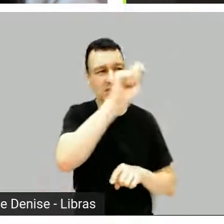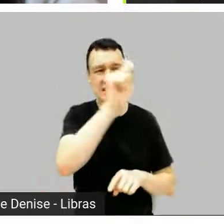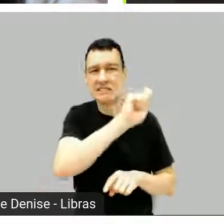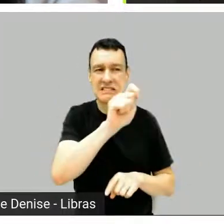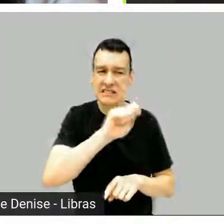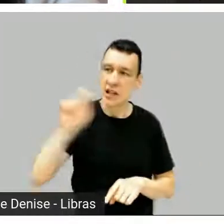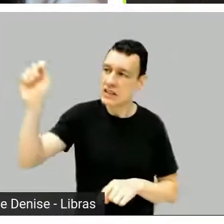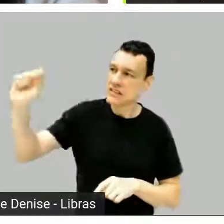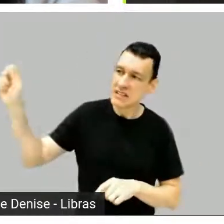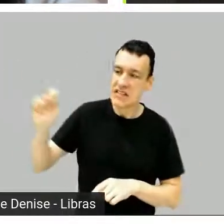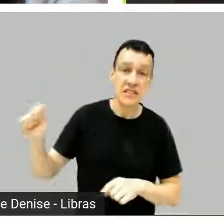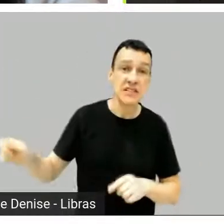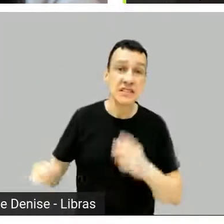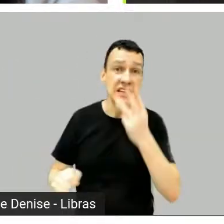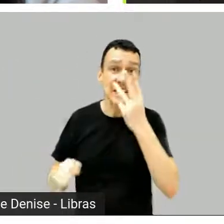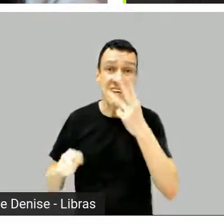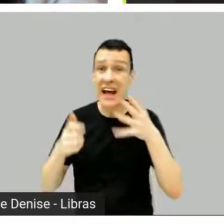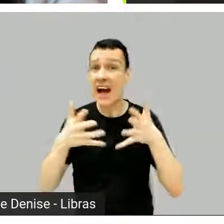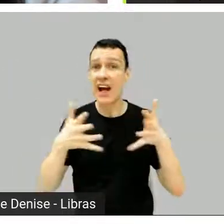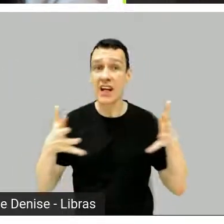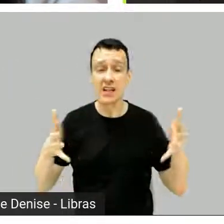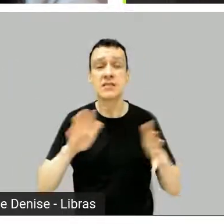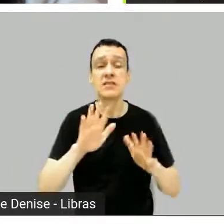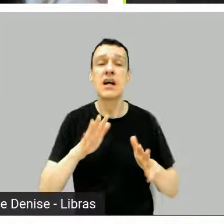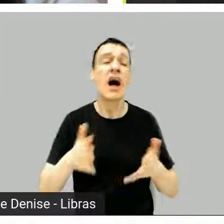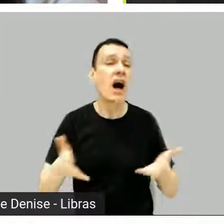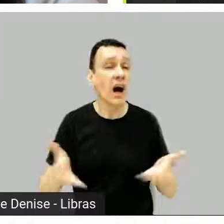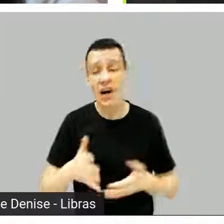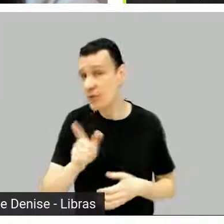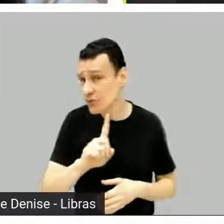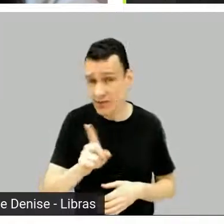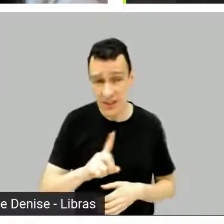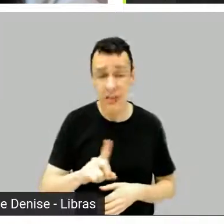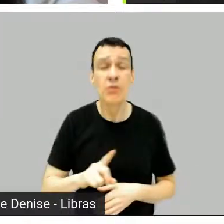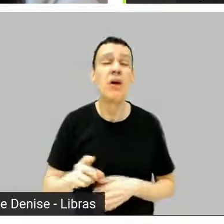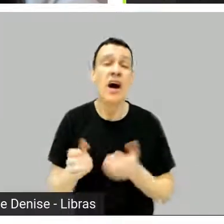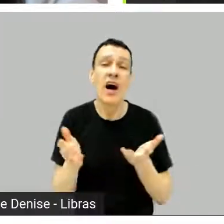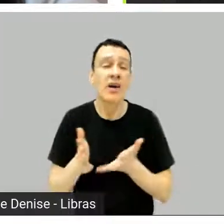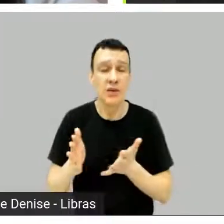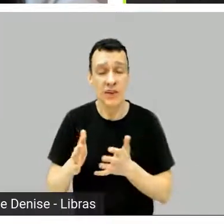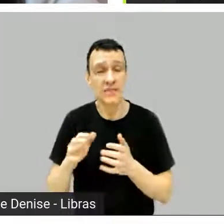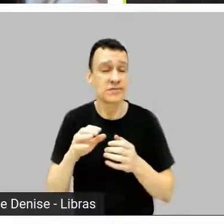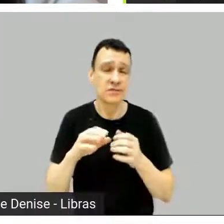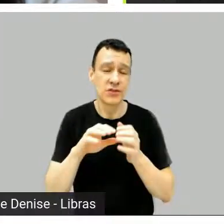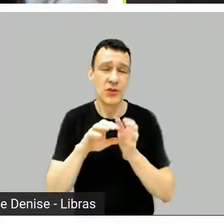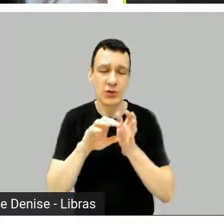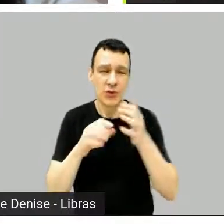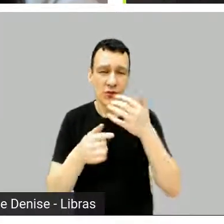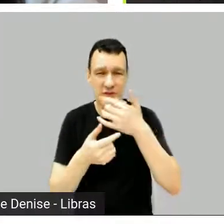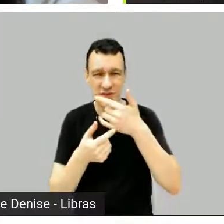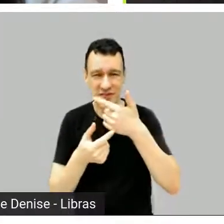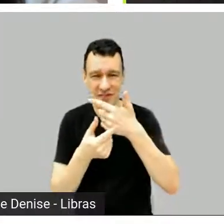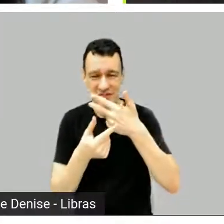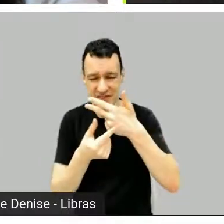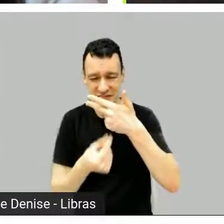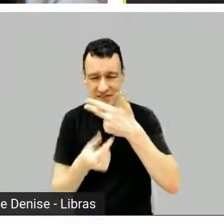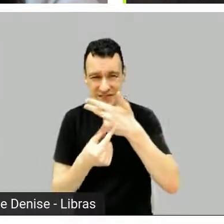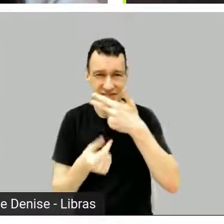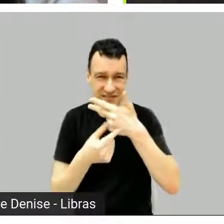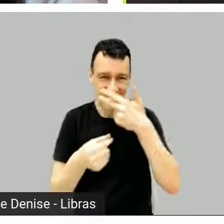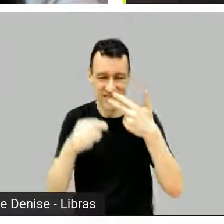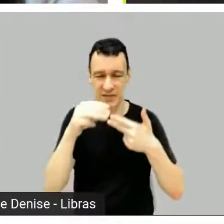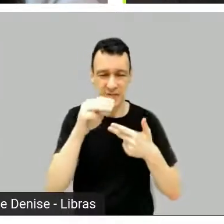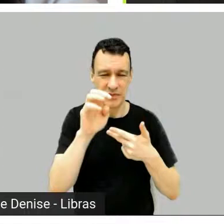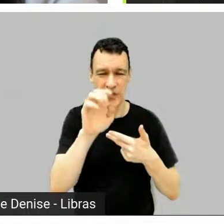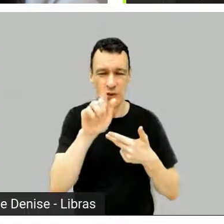Google Meet com uma telinha do Trello aberta para fazer as colunas das tramas